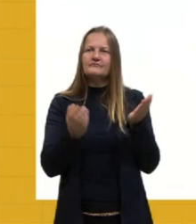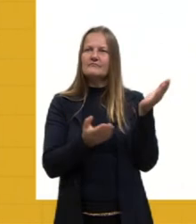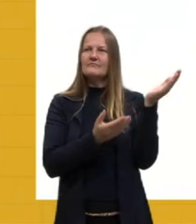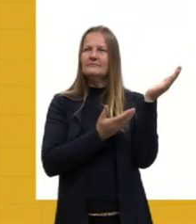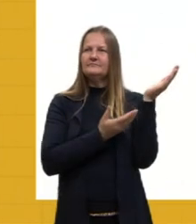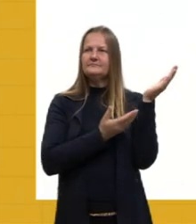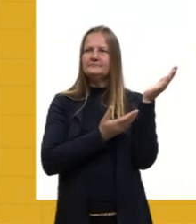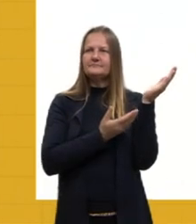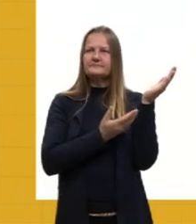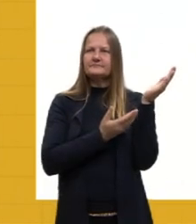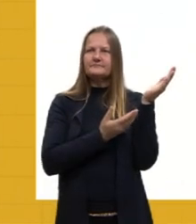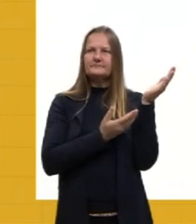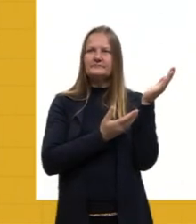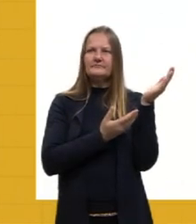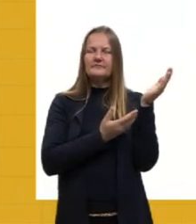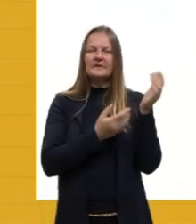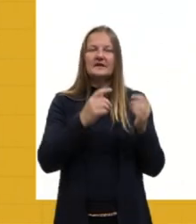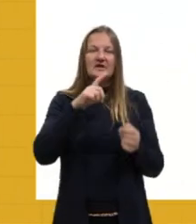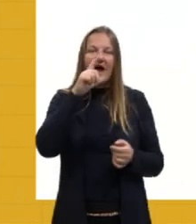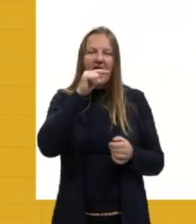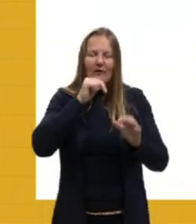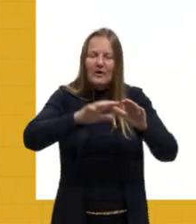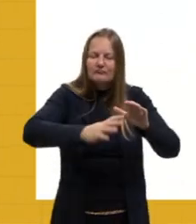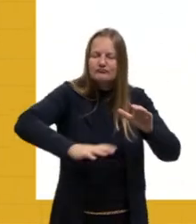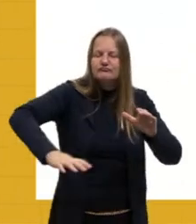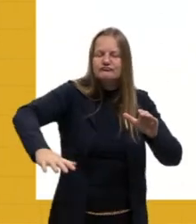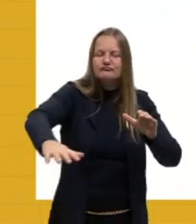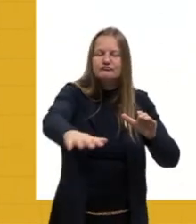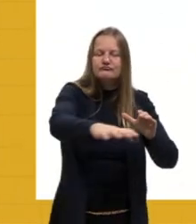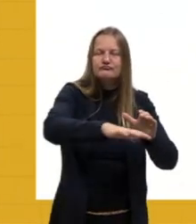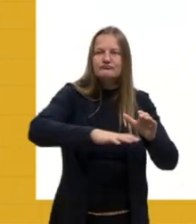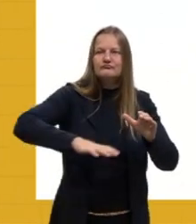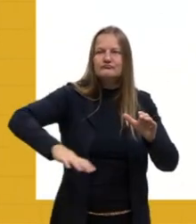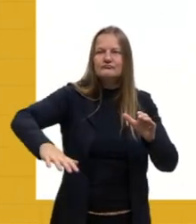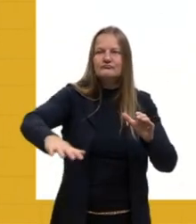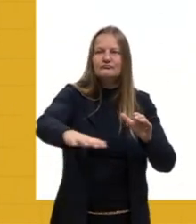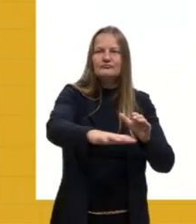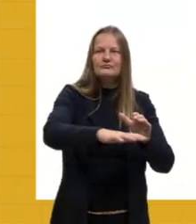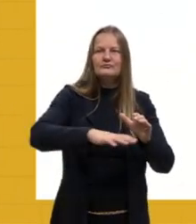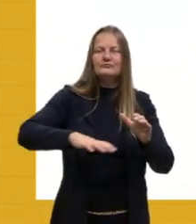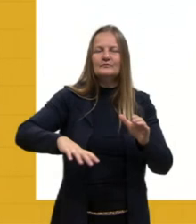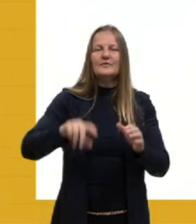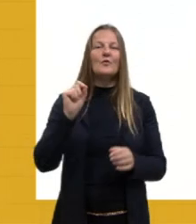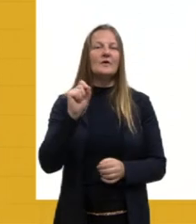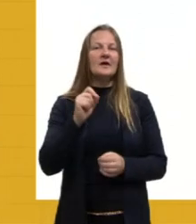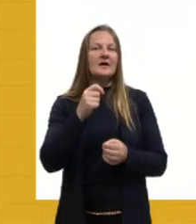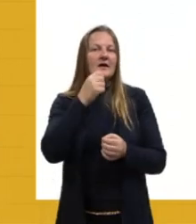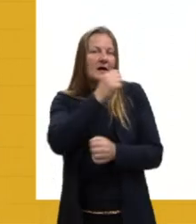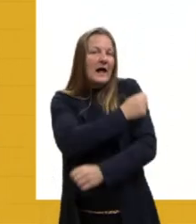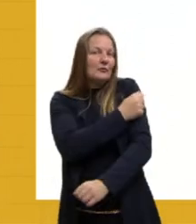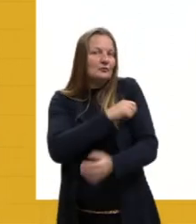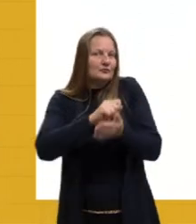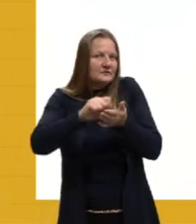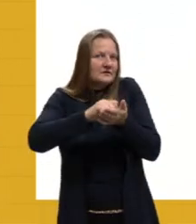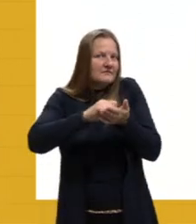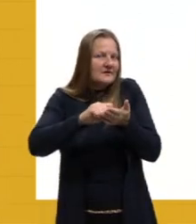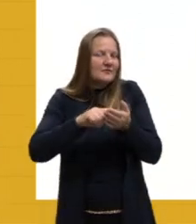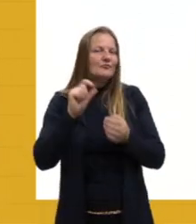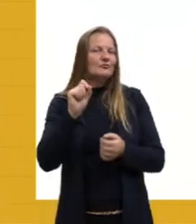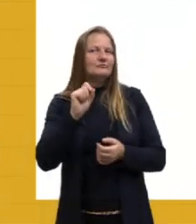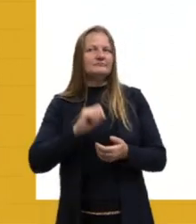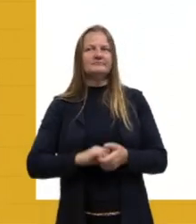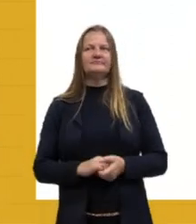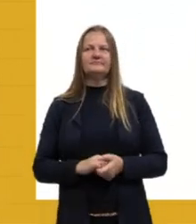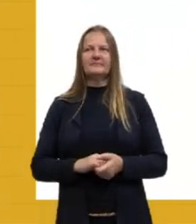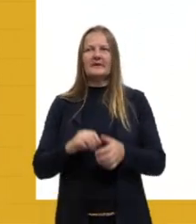Agora, deu até saudade das saídas de campo. Bom, então, vamos ver as afirmações, então, que estavam nas anotações do grupo